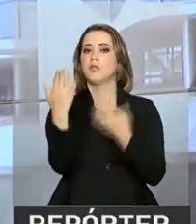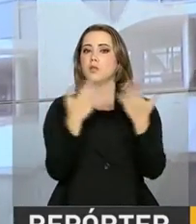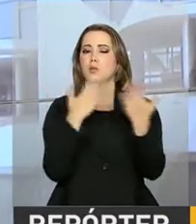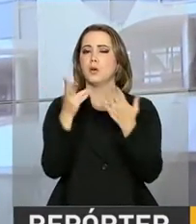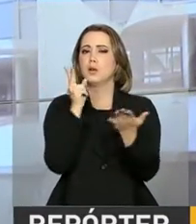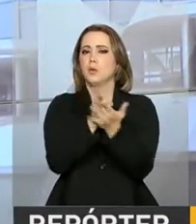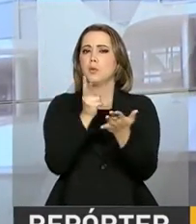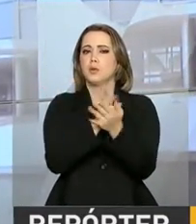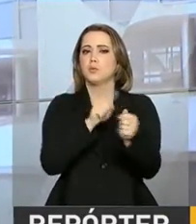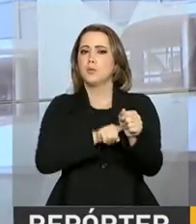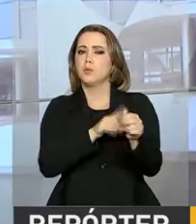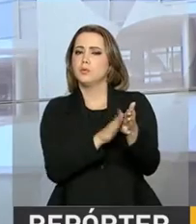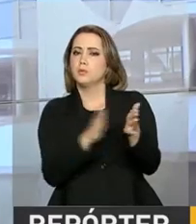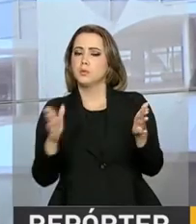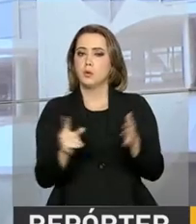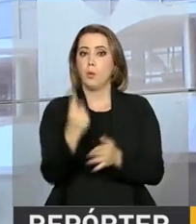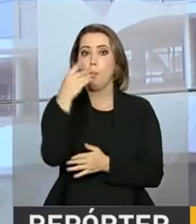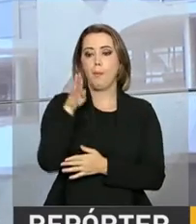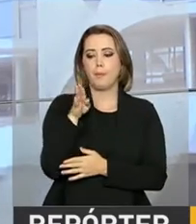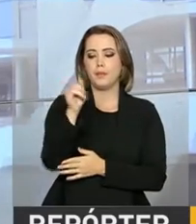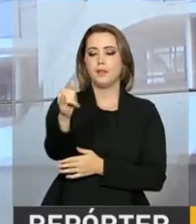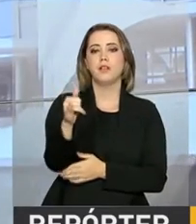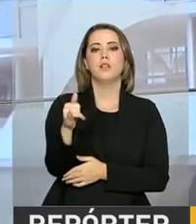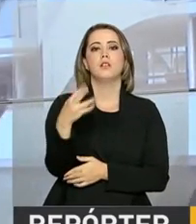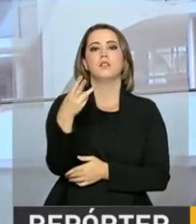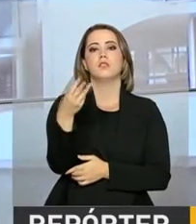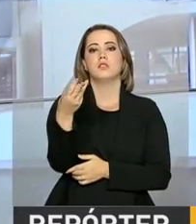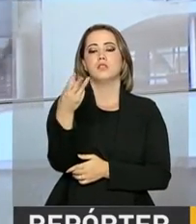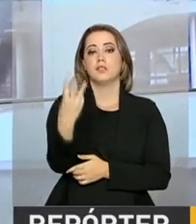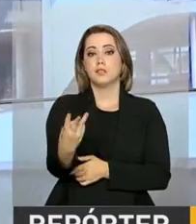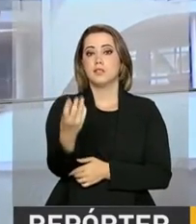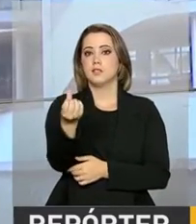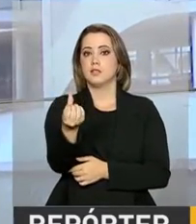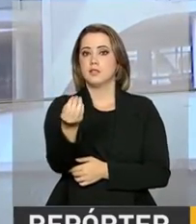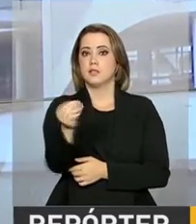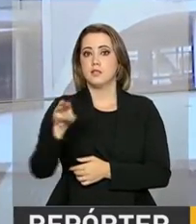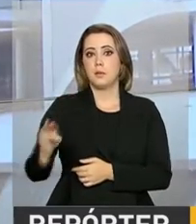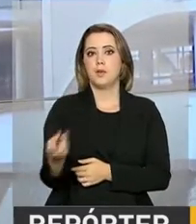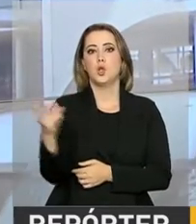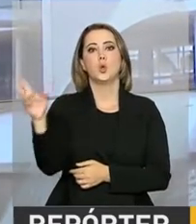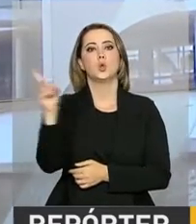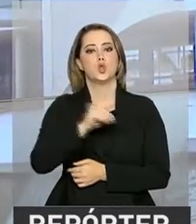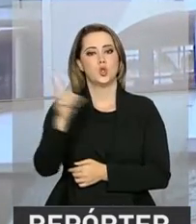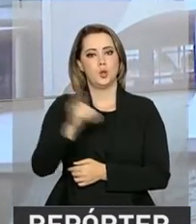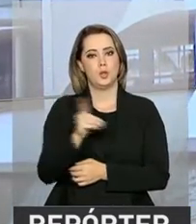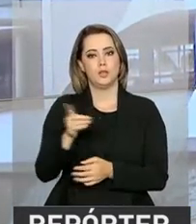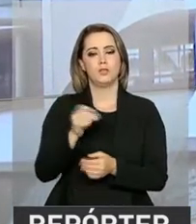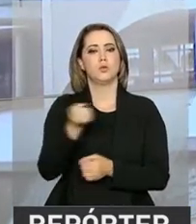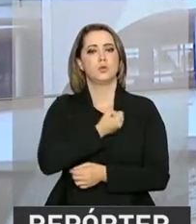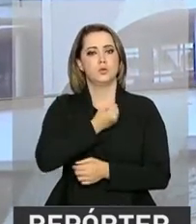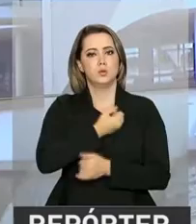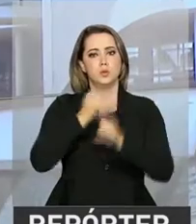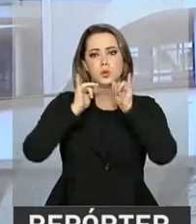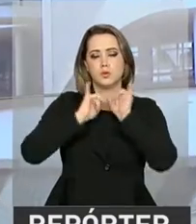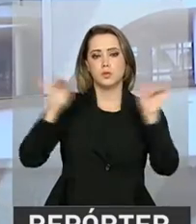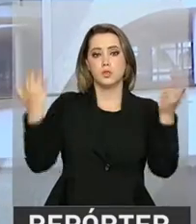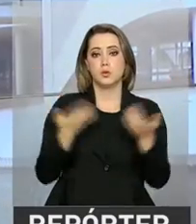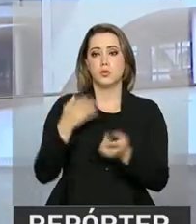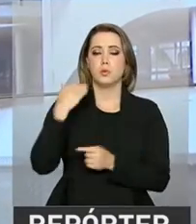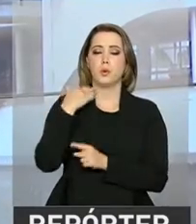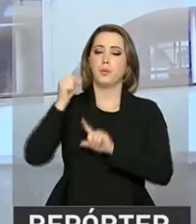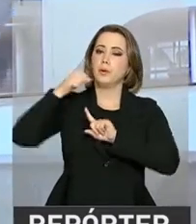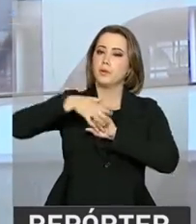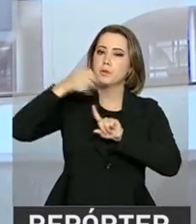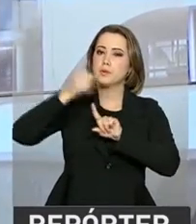Foram 1 bilhão e 360 milhões de dólares. Os dados foram divulgados hoje pelo Banco Central. No primeiro